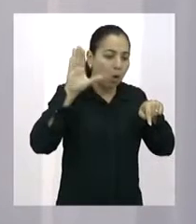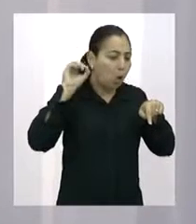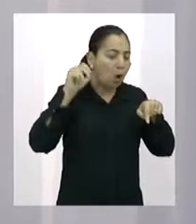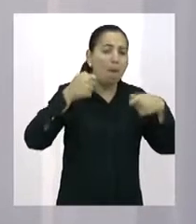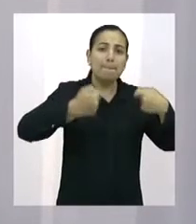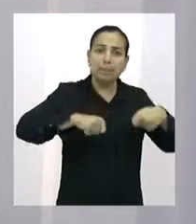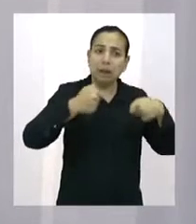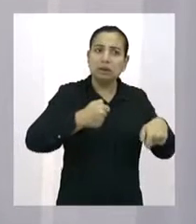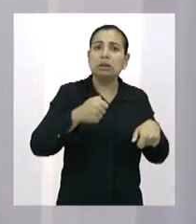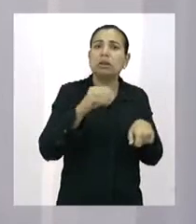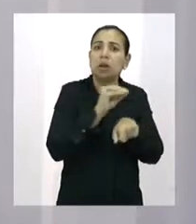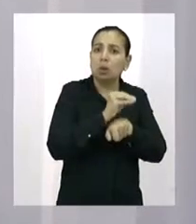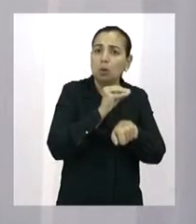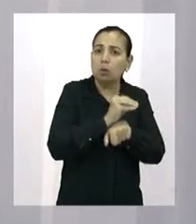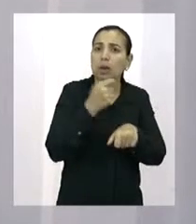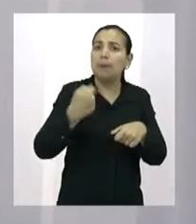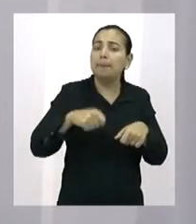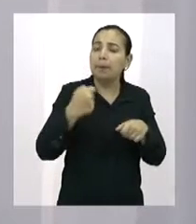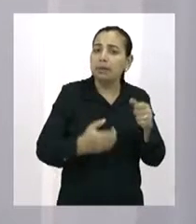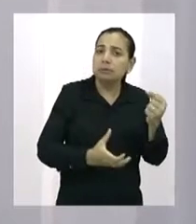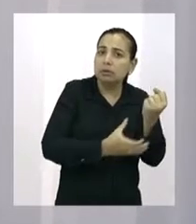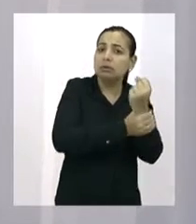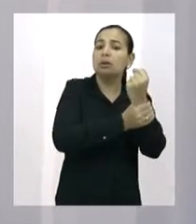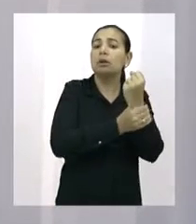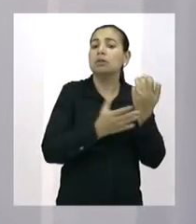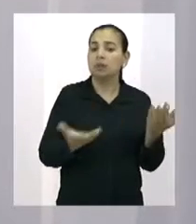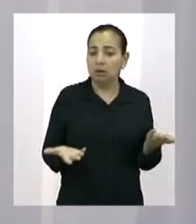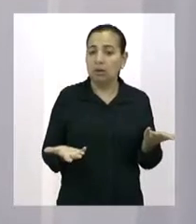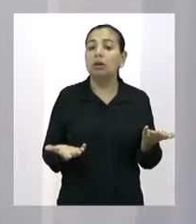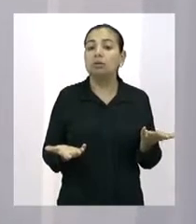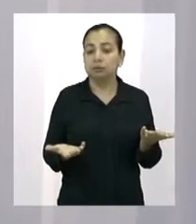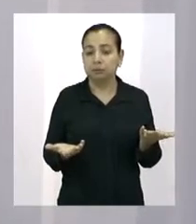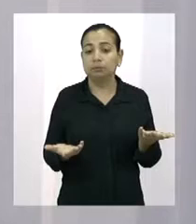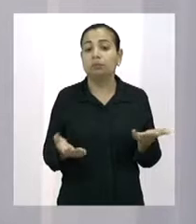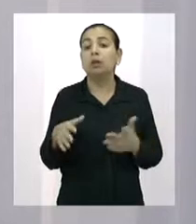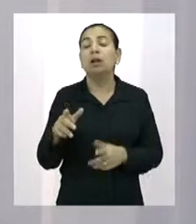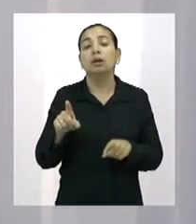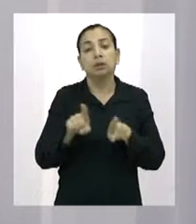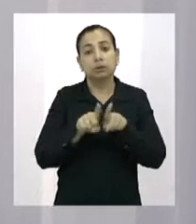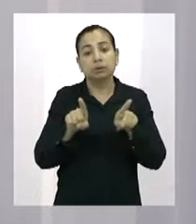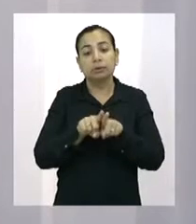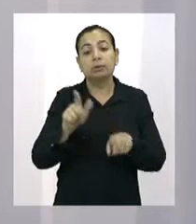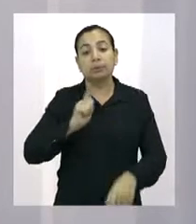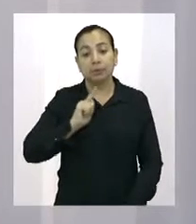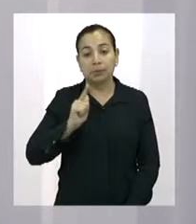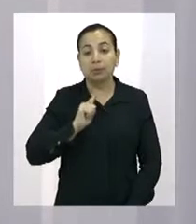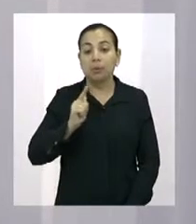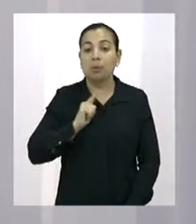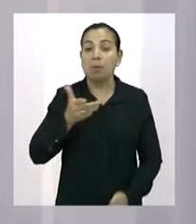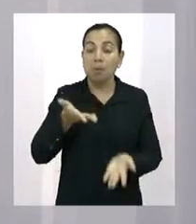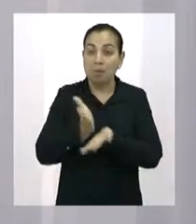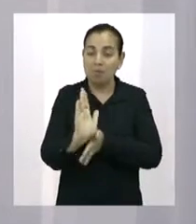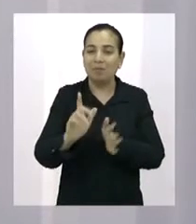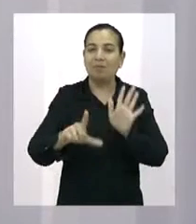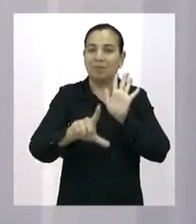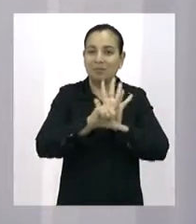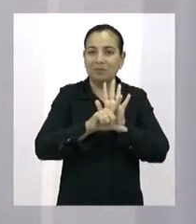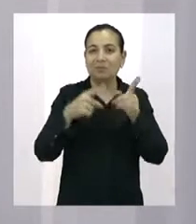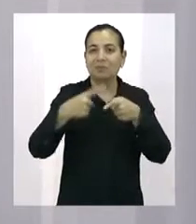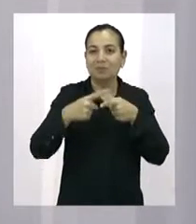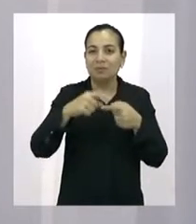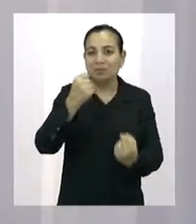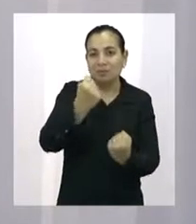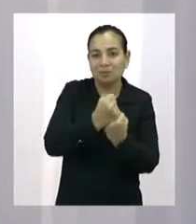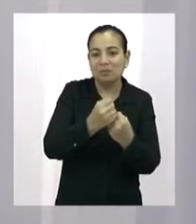E, infelizmente, o chefe do poder executivo, com a sua grande maioria na Câmara Municipal de Vereadores, conseguiu aprovar esta lei. Mas o